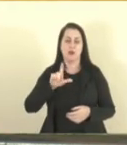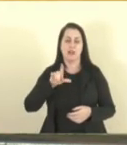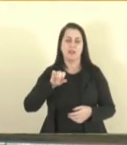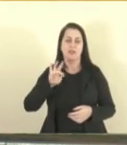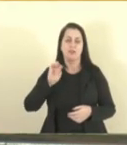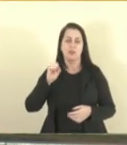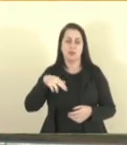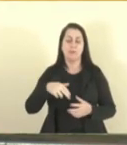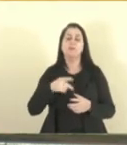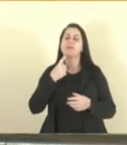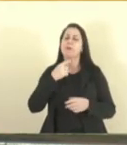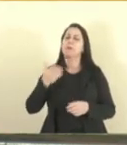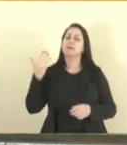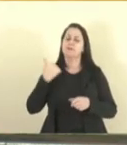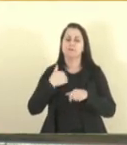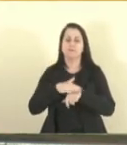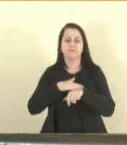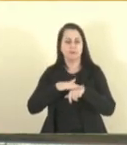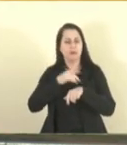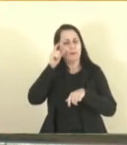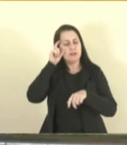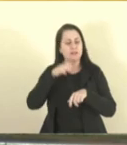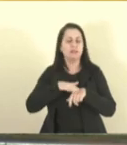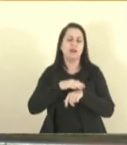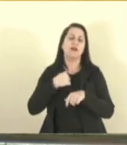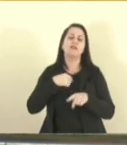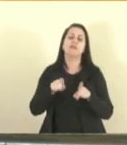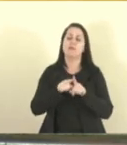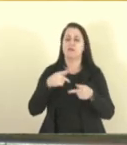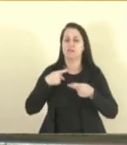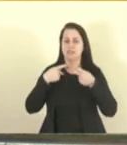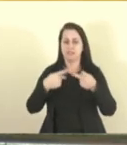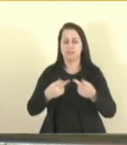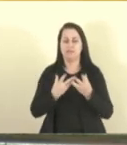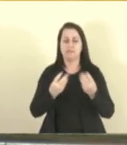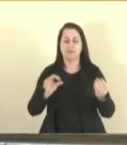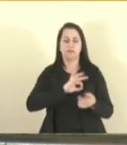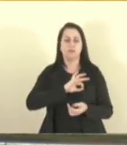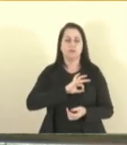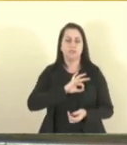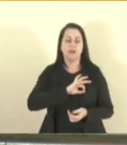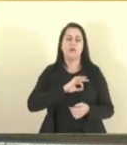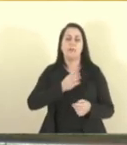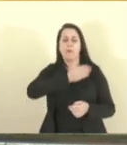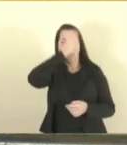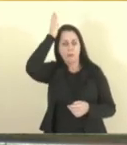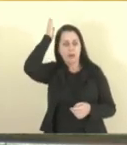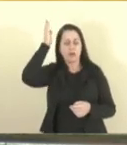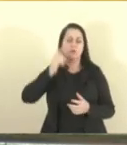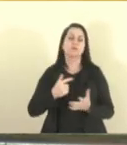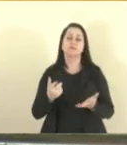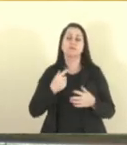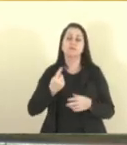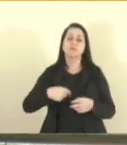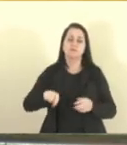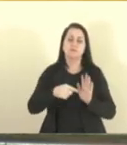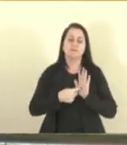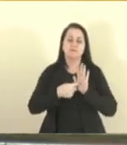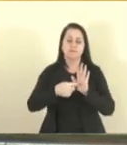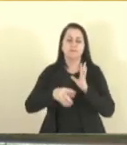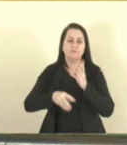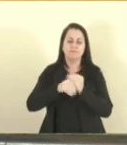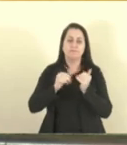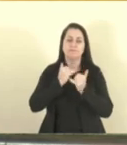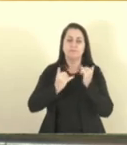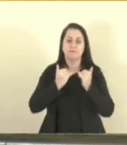semana passada nós estivemos conversando com o Mazinho, porque eu recebi também a visita de vários policiais militares e bombilhos militares, e nós apresentamos a emenda semelhante à